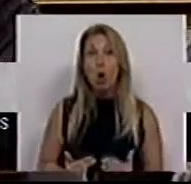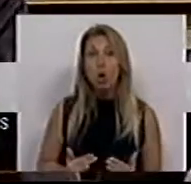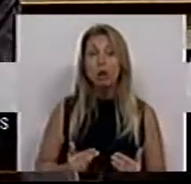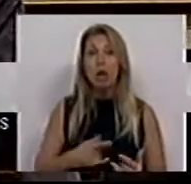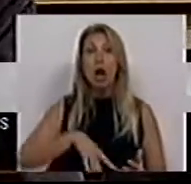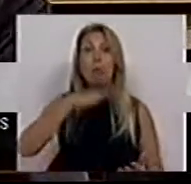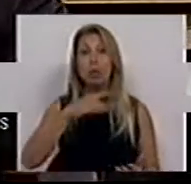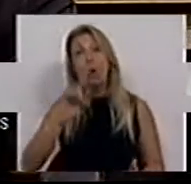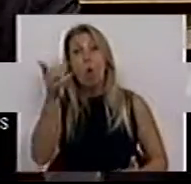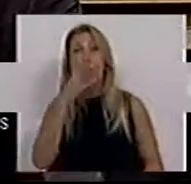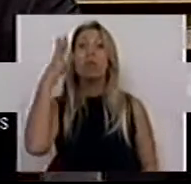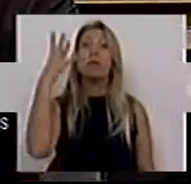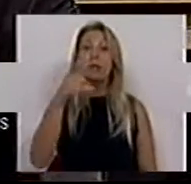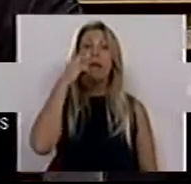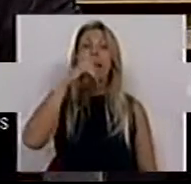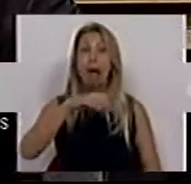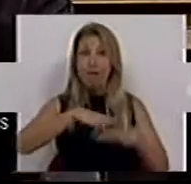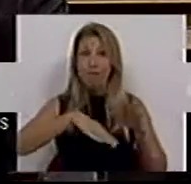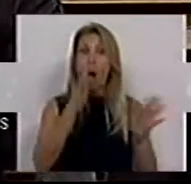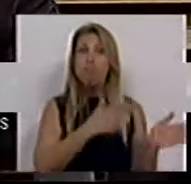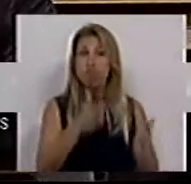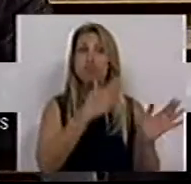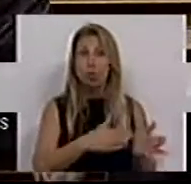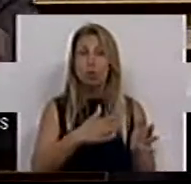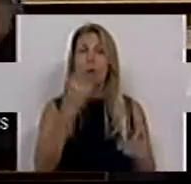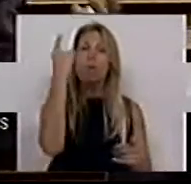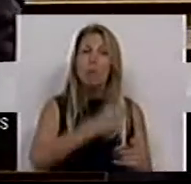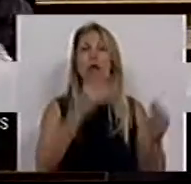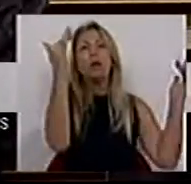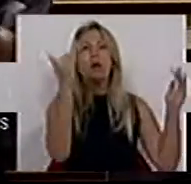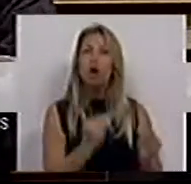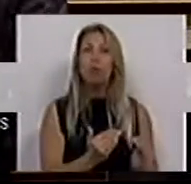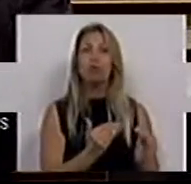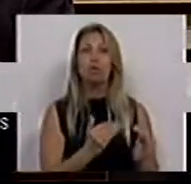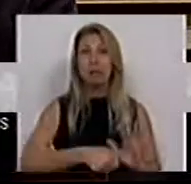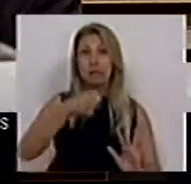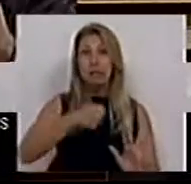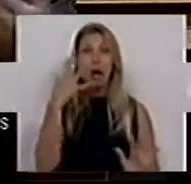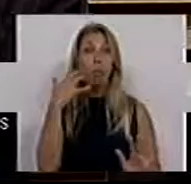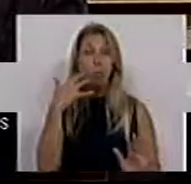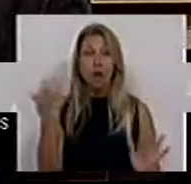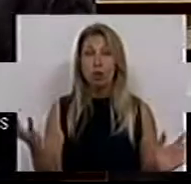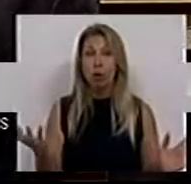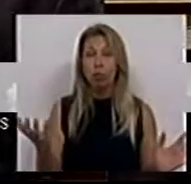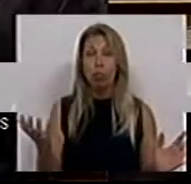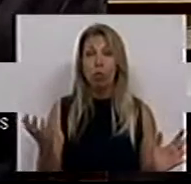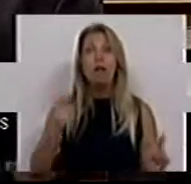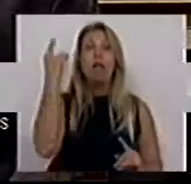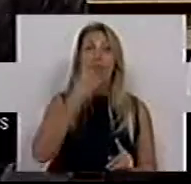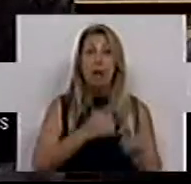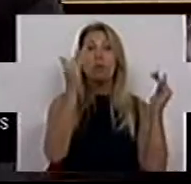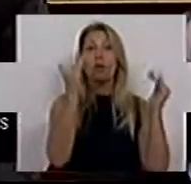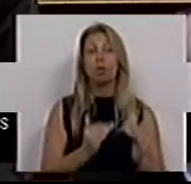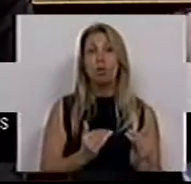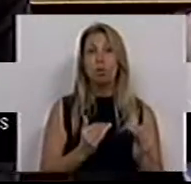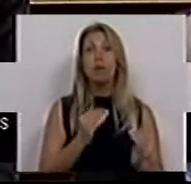em vez de dizer a quem produz que deve reduzir os sacos de plástico, deve reduzir o que